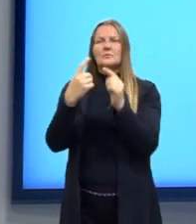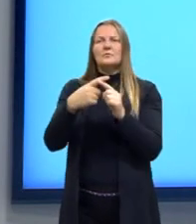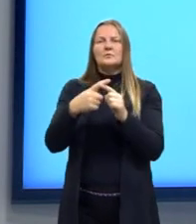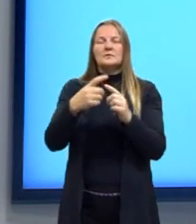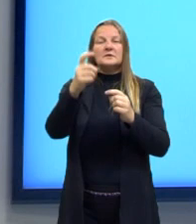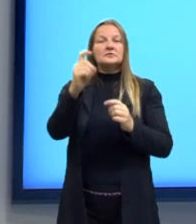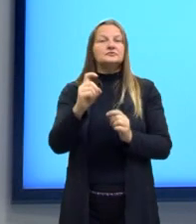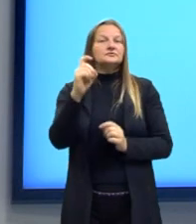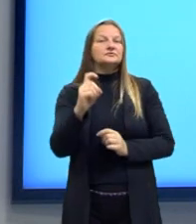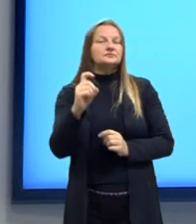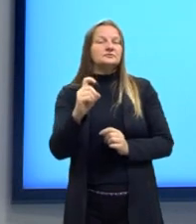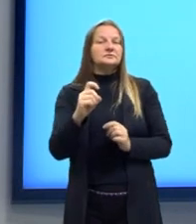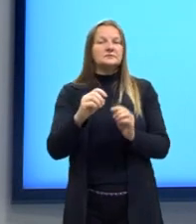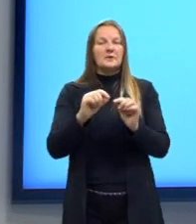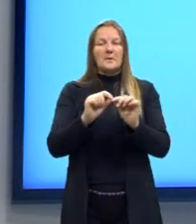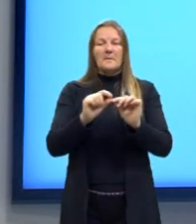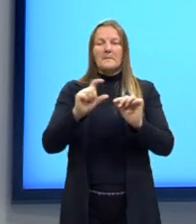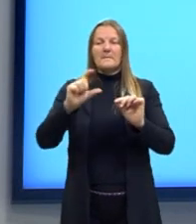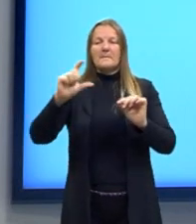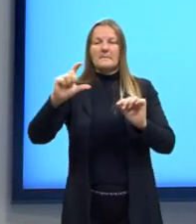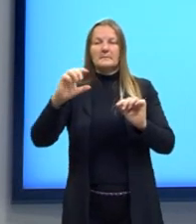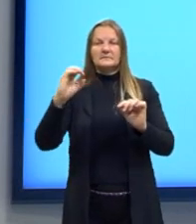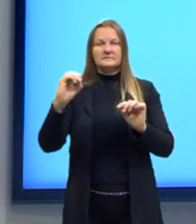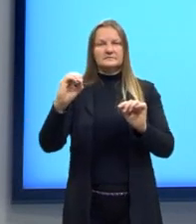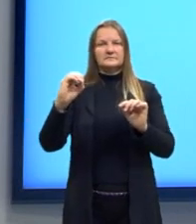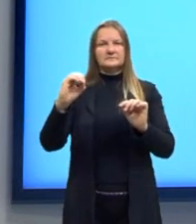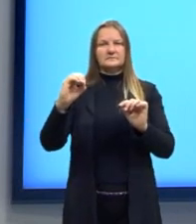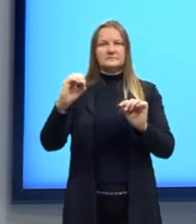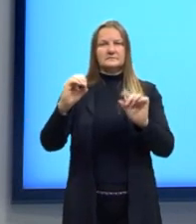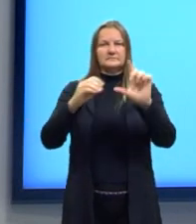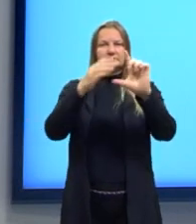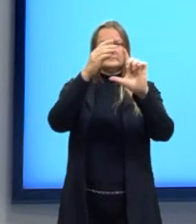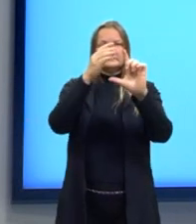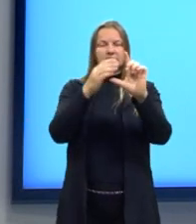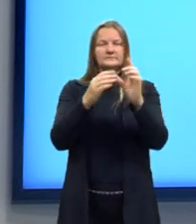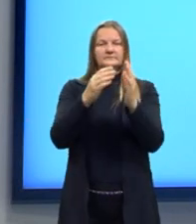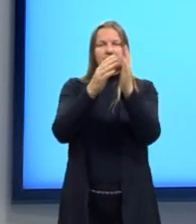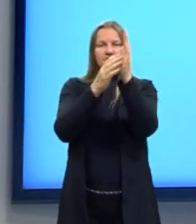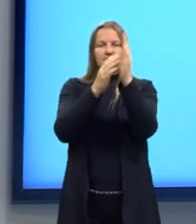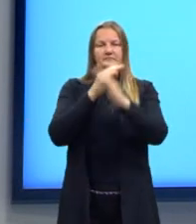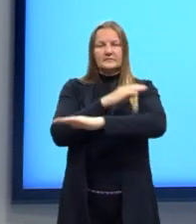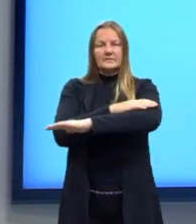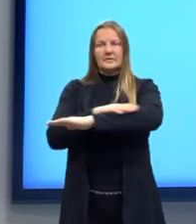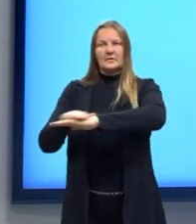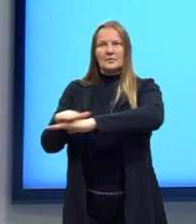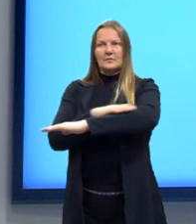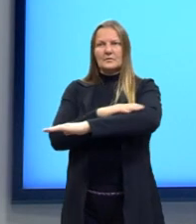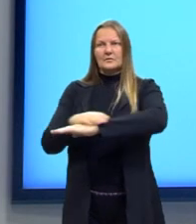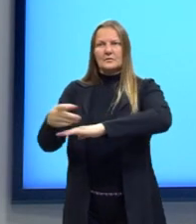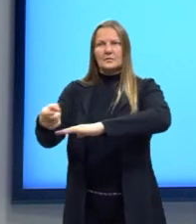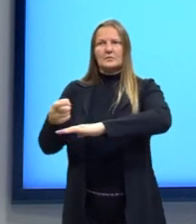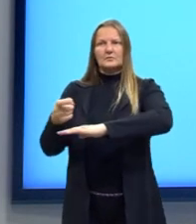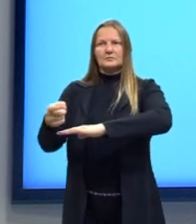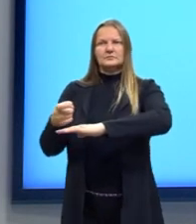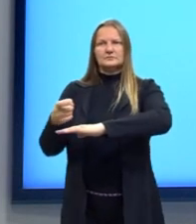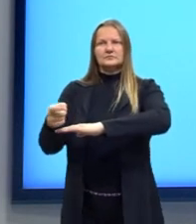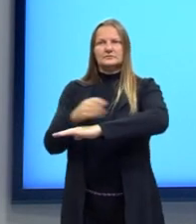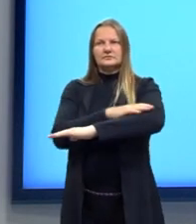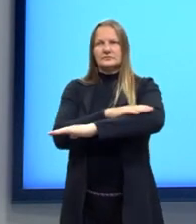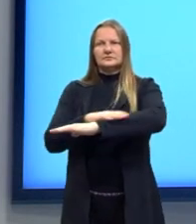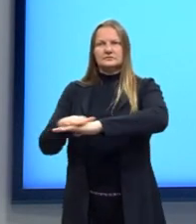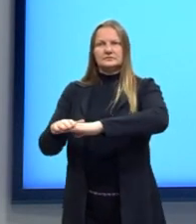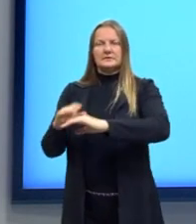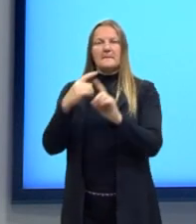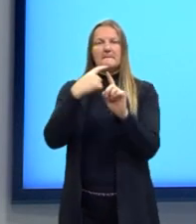x maior do que zero. Então, nós consideramos no eixo x, né? O eixo horizontal, somente os valores